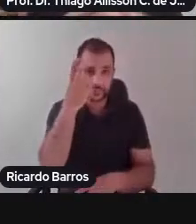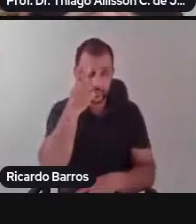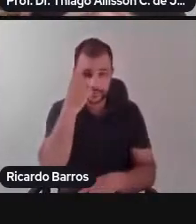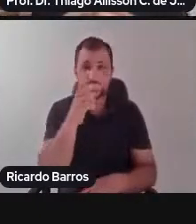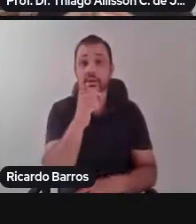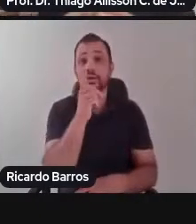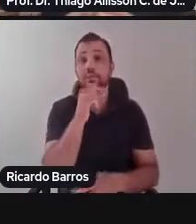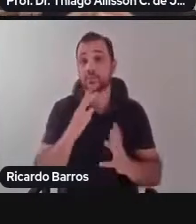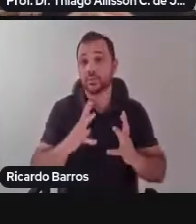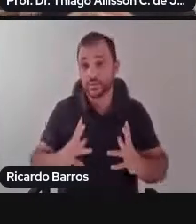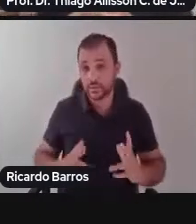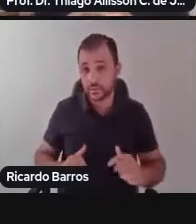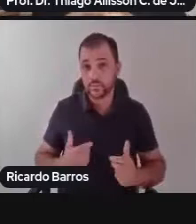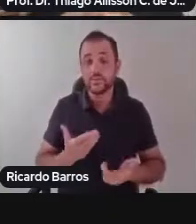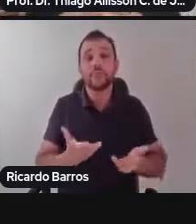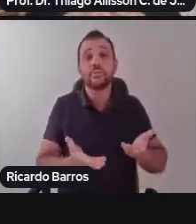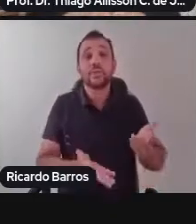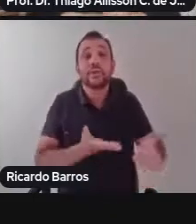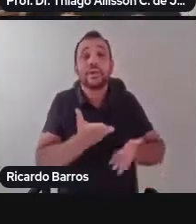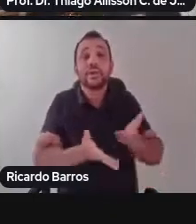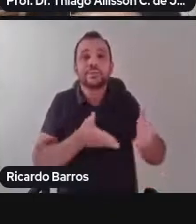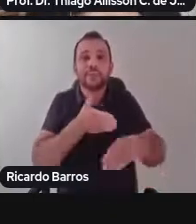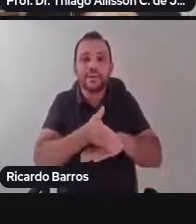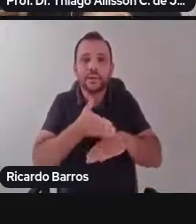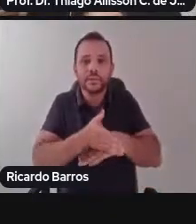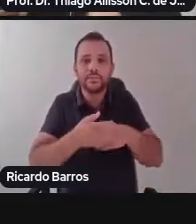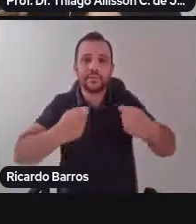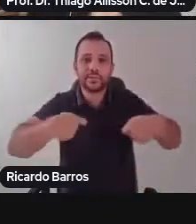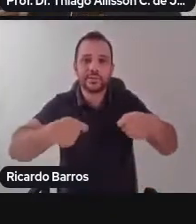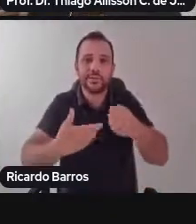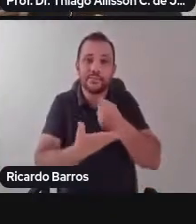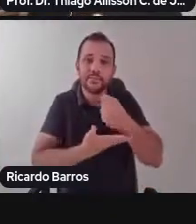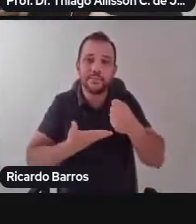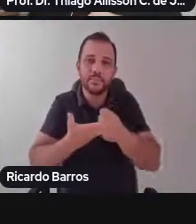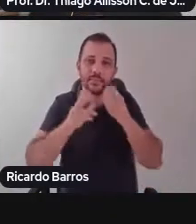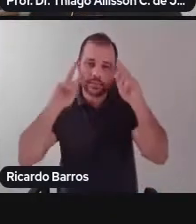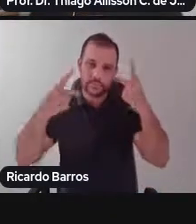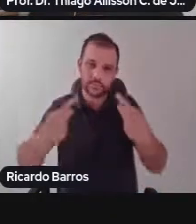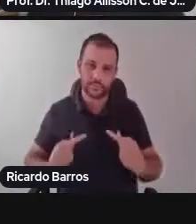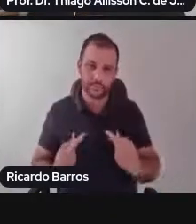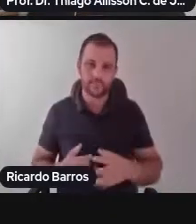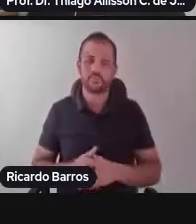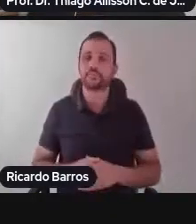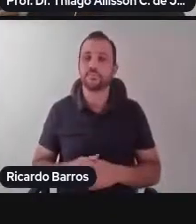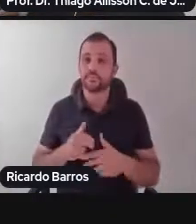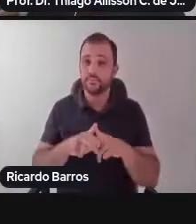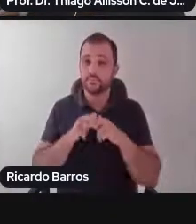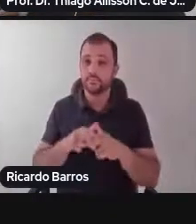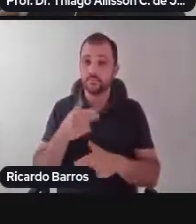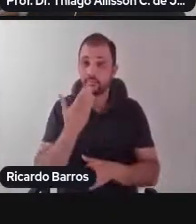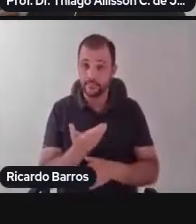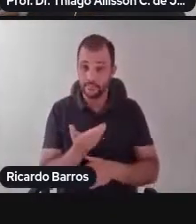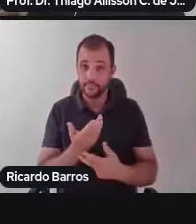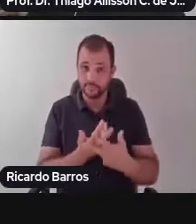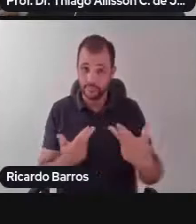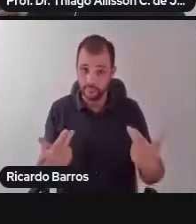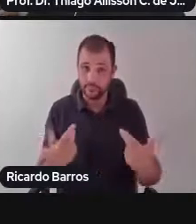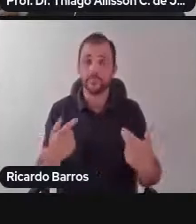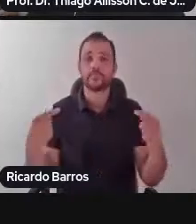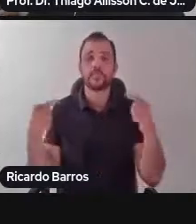humanas, mínimas, né? Então, é nesse contexto que situa a nossa fala na tarde de hoje. Bem,